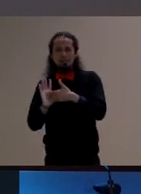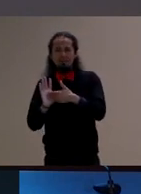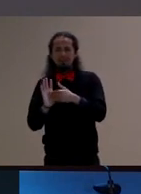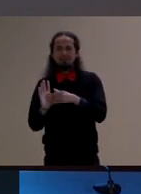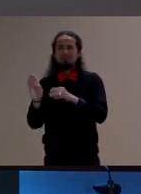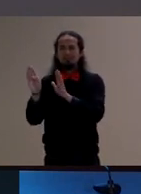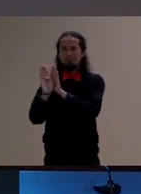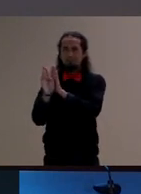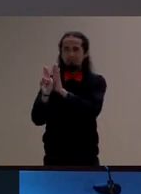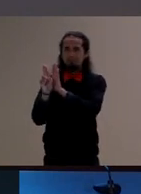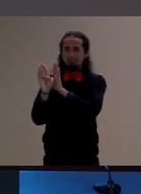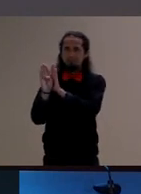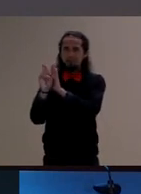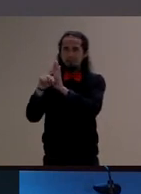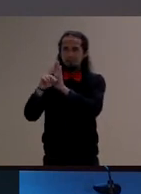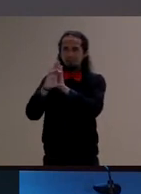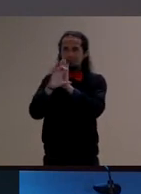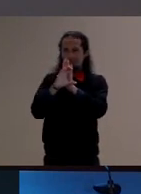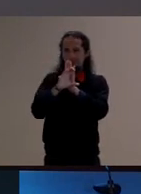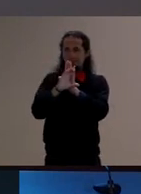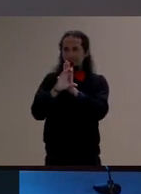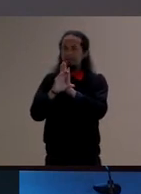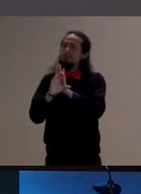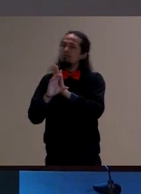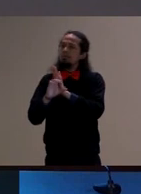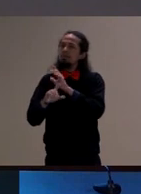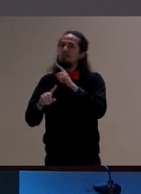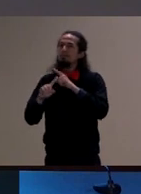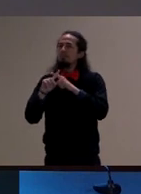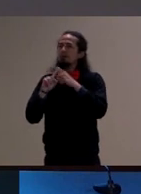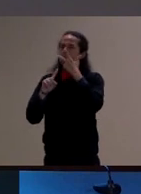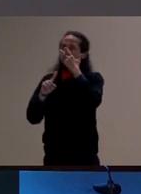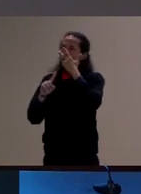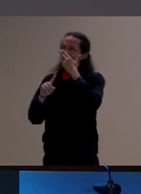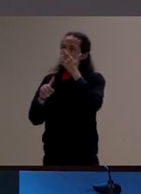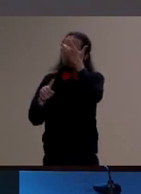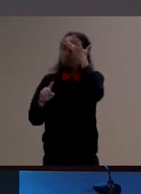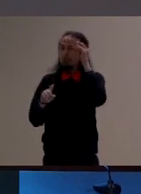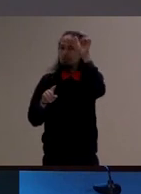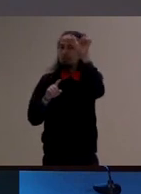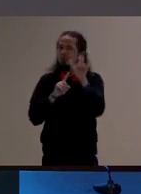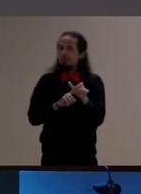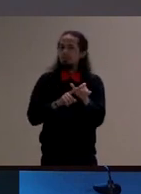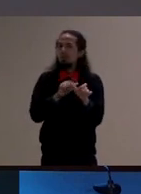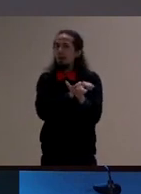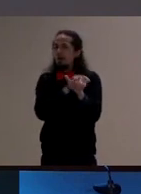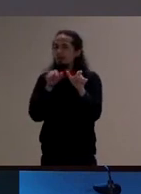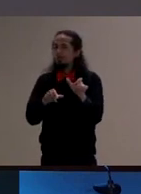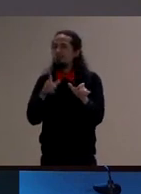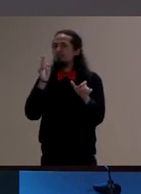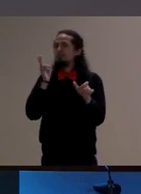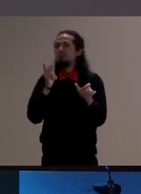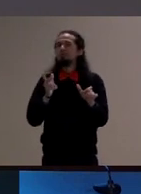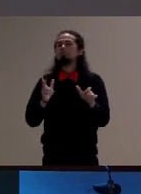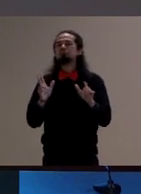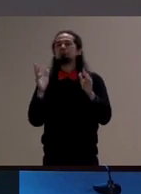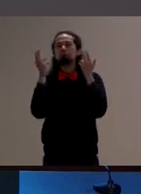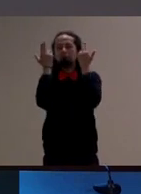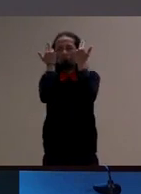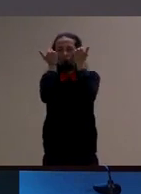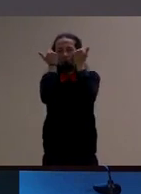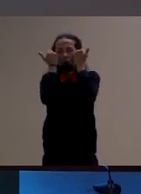muito mais de pensar a criança como um sujeito passivo nesse processo e aqui não essa ideia de criação